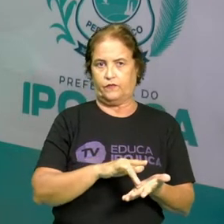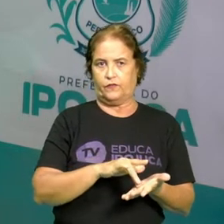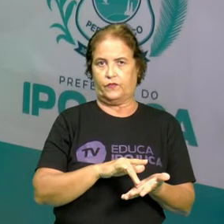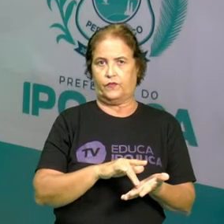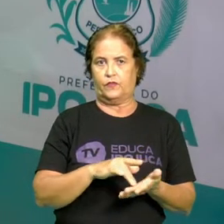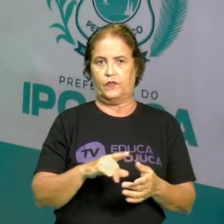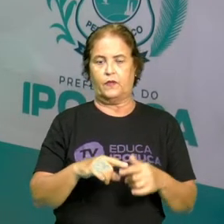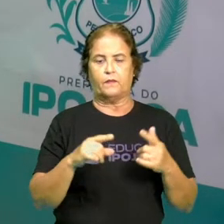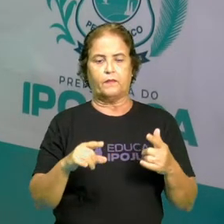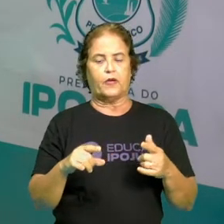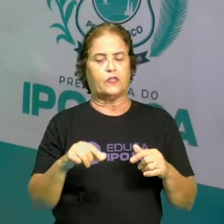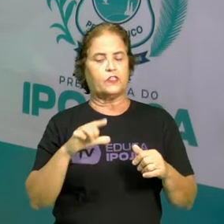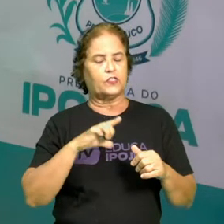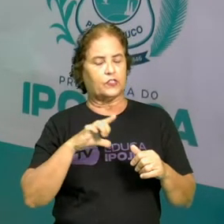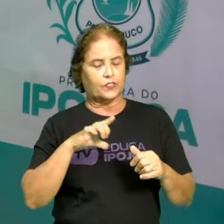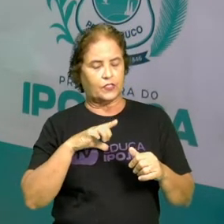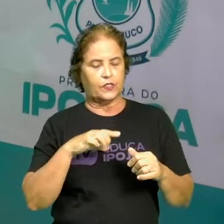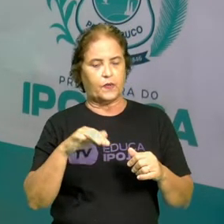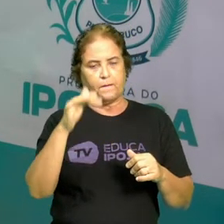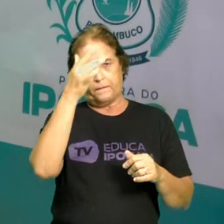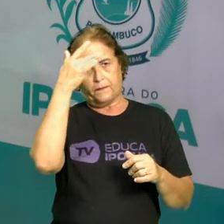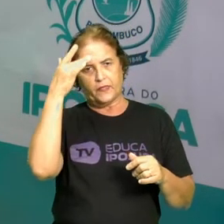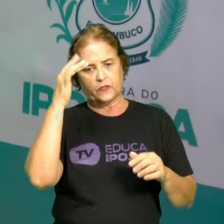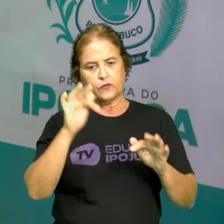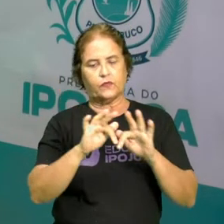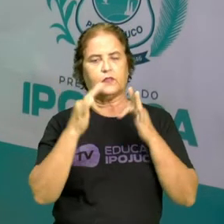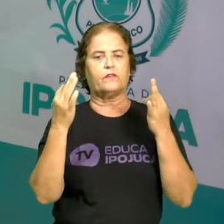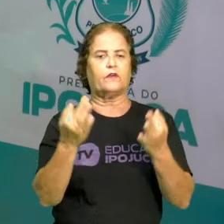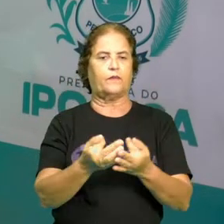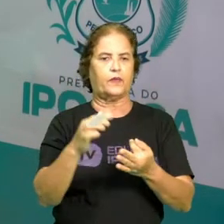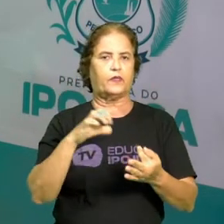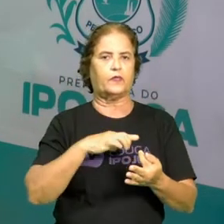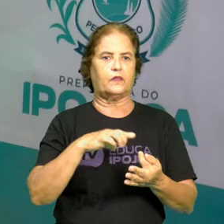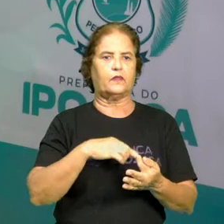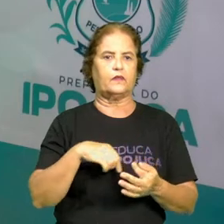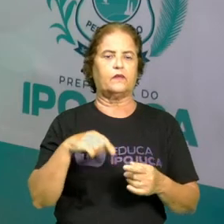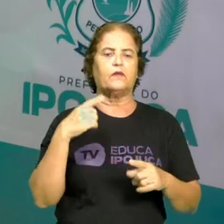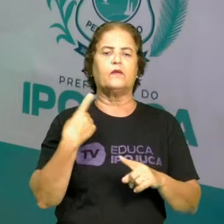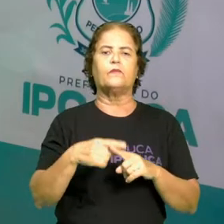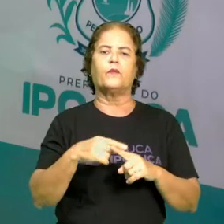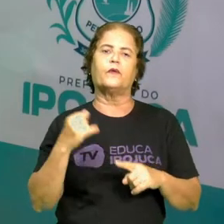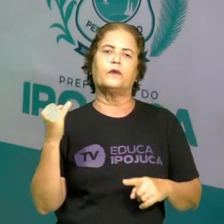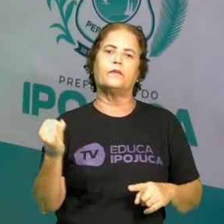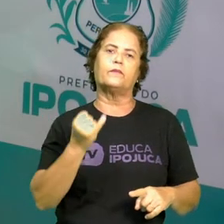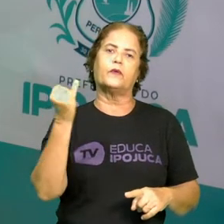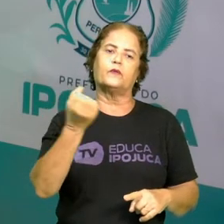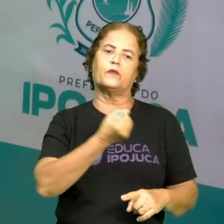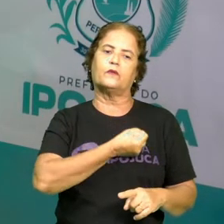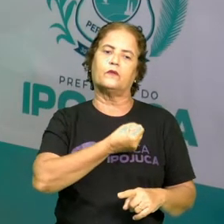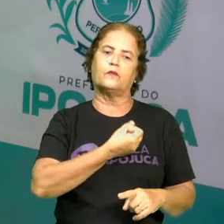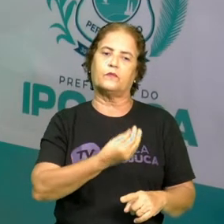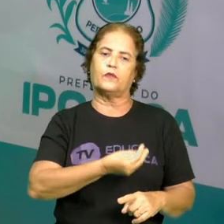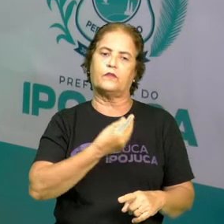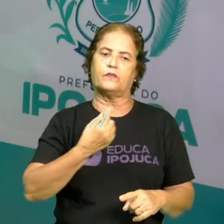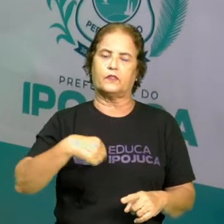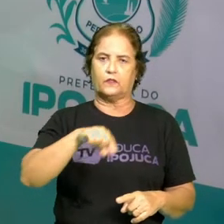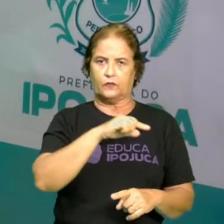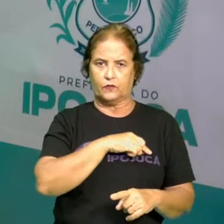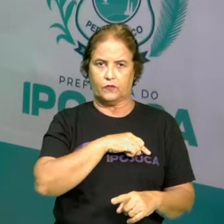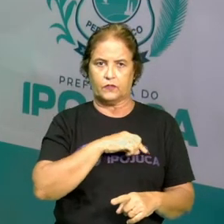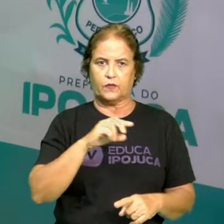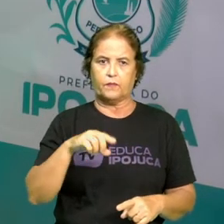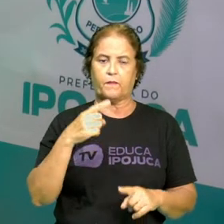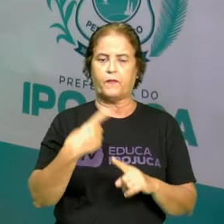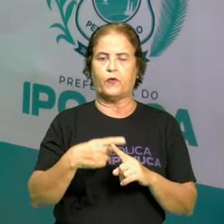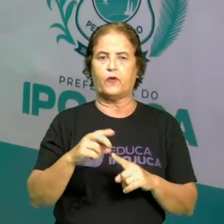família de vocês devem ter. Por que a importância desses números na nossa vida? Porque eles servem para o nosso dia a